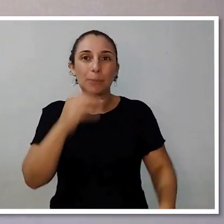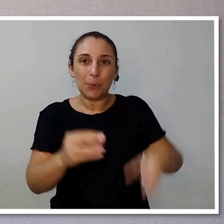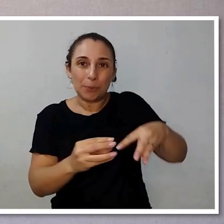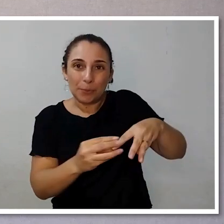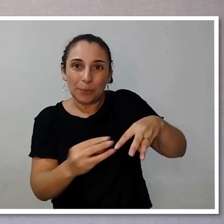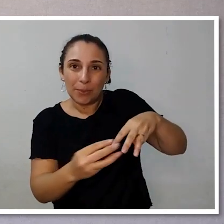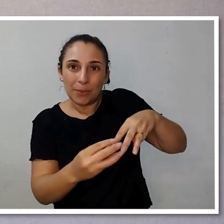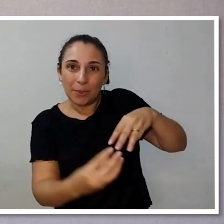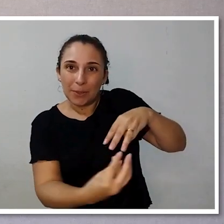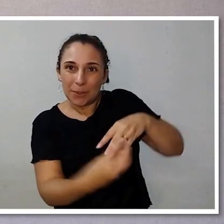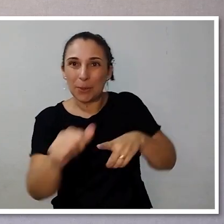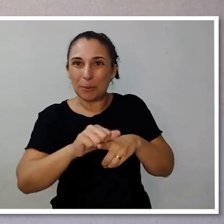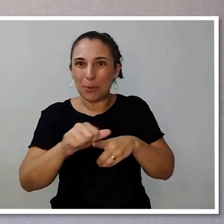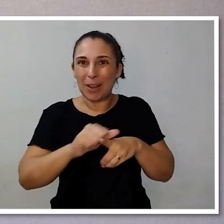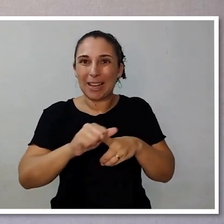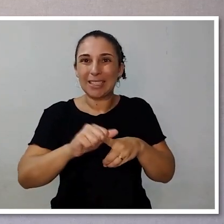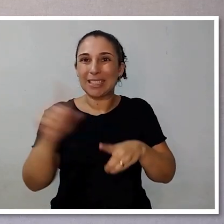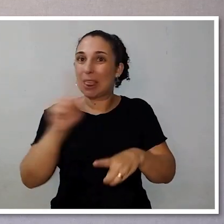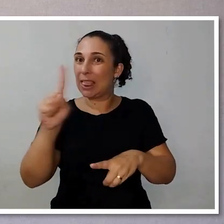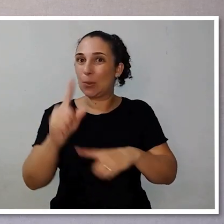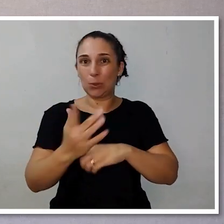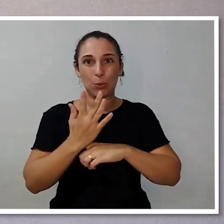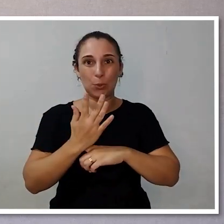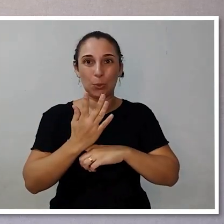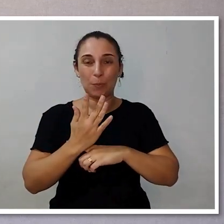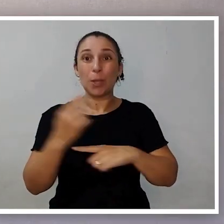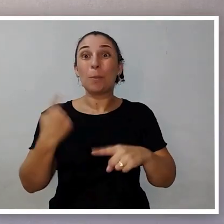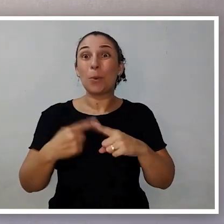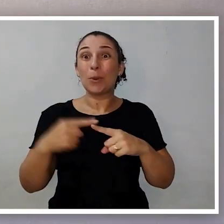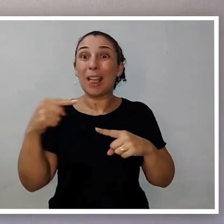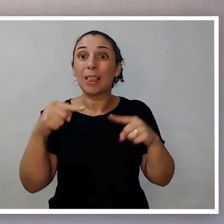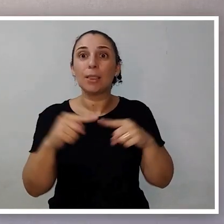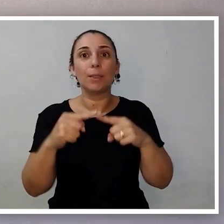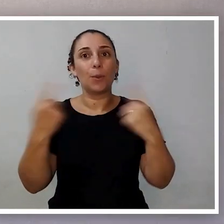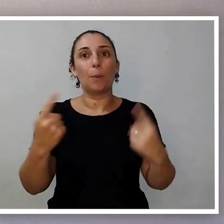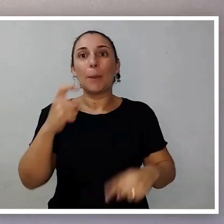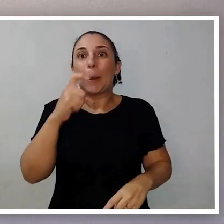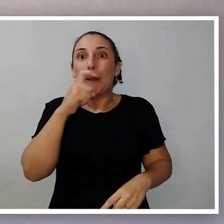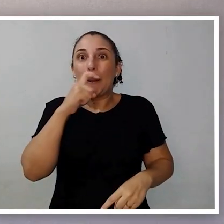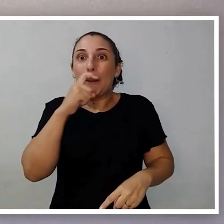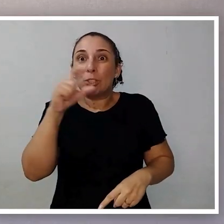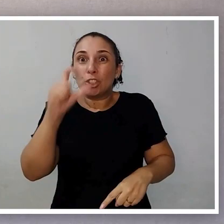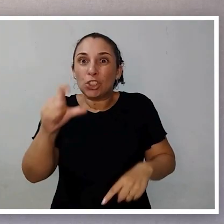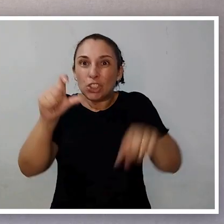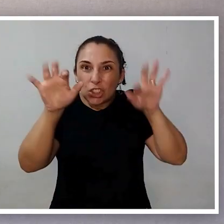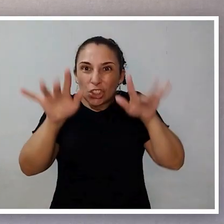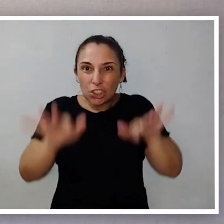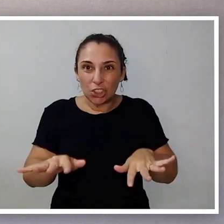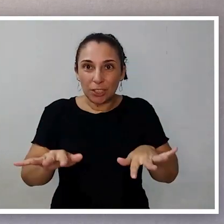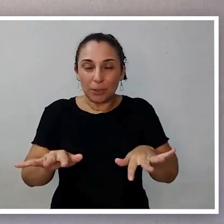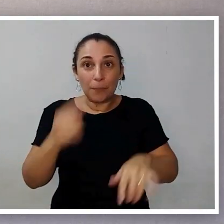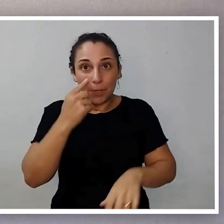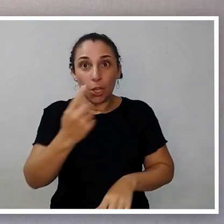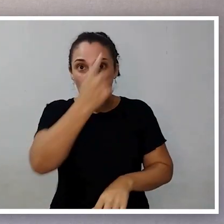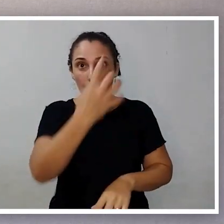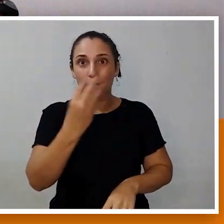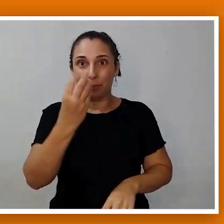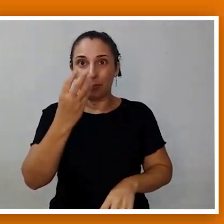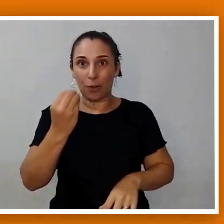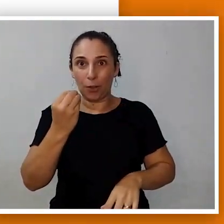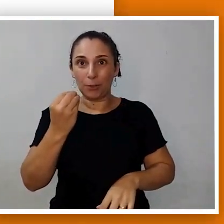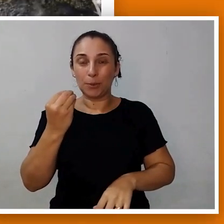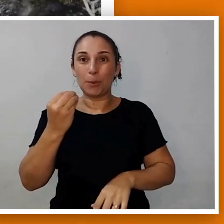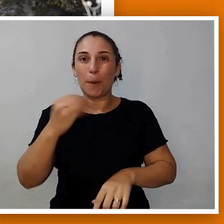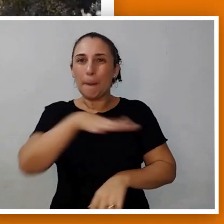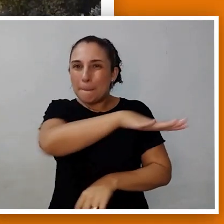eles não me atenderam. Foi quando eu utilizei esse tripé sobre o gelo. Produção, me ajuda aí. Coloca aquelas fotos que eu fiz quando eu fui lá no